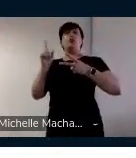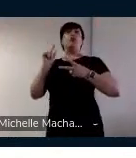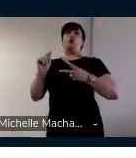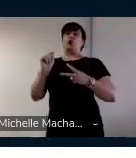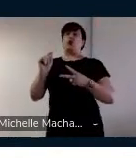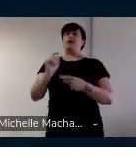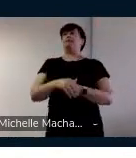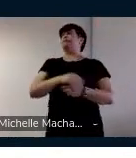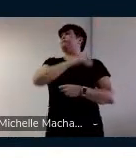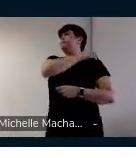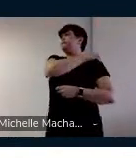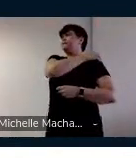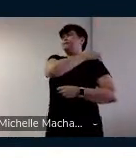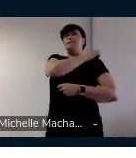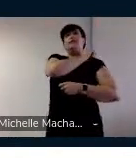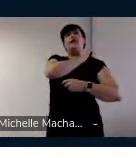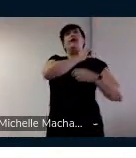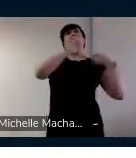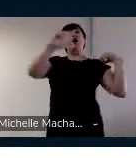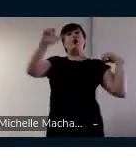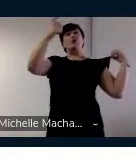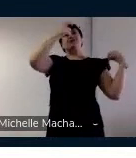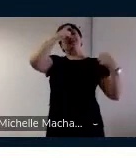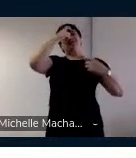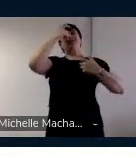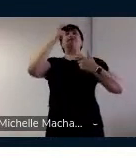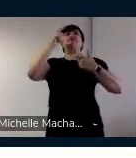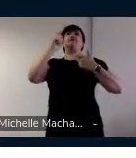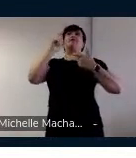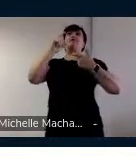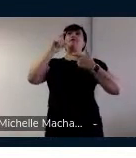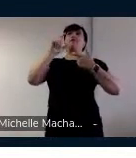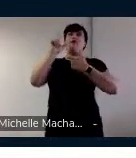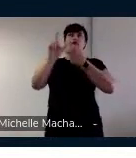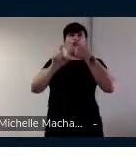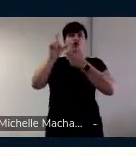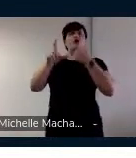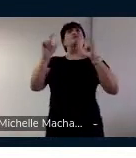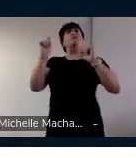a consciência morfológica pode ser desenvolvida pelos surdos.